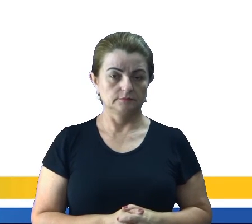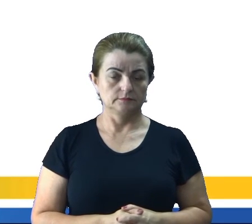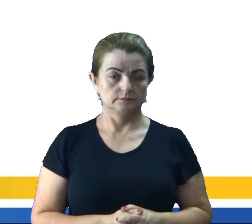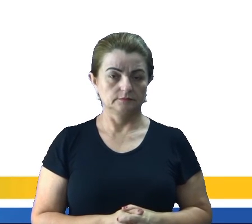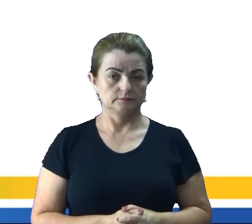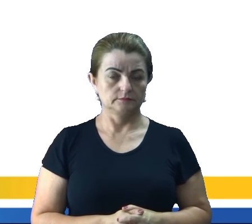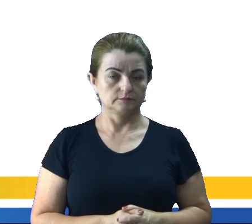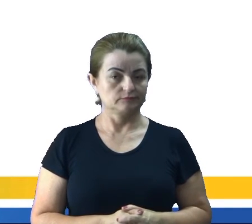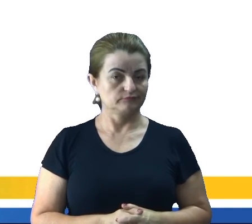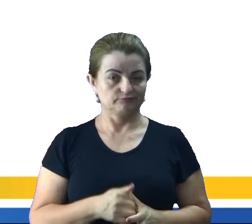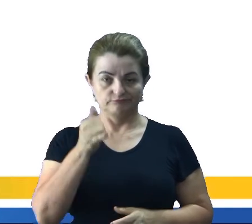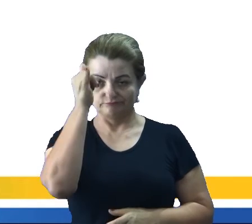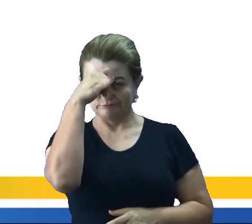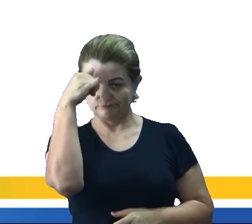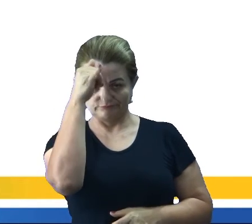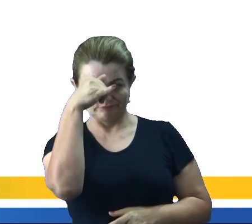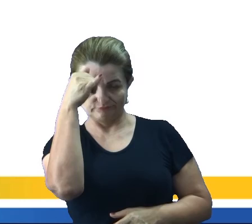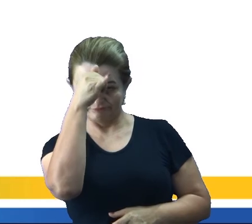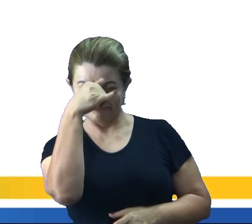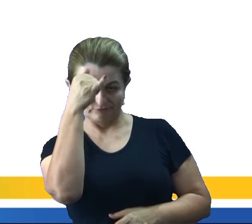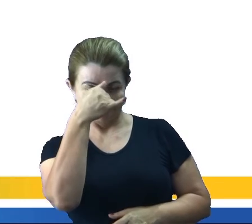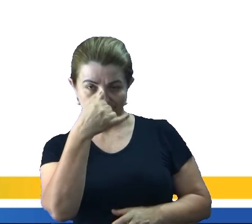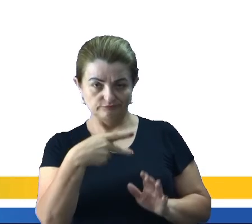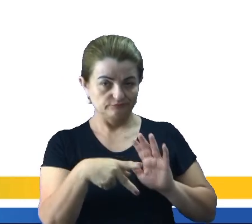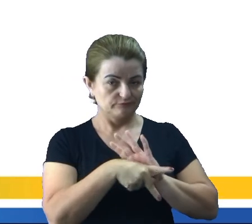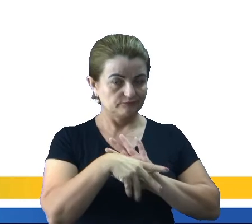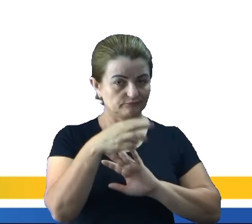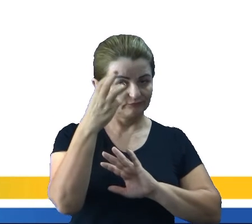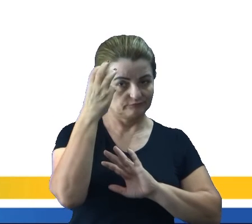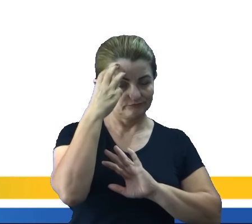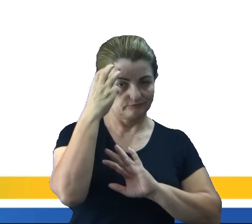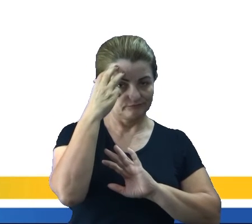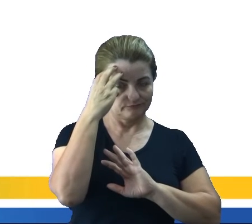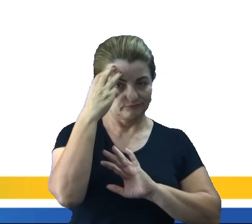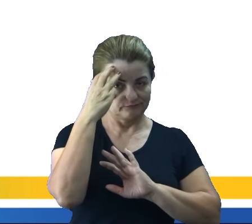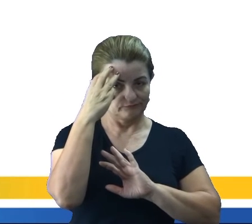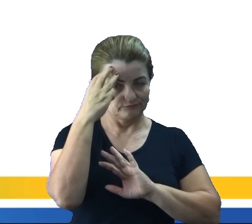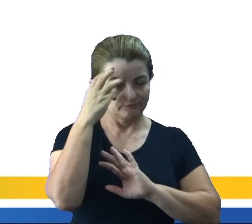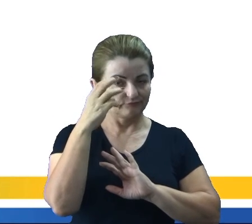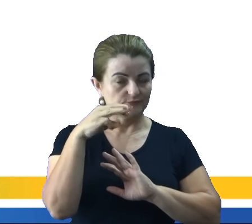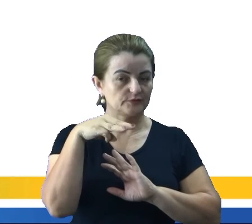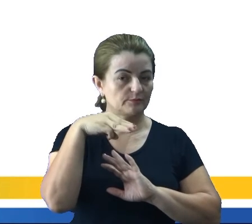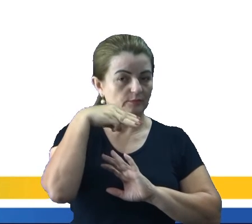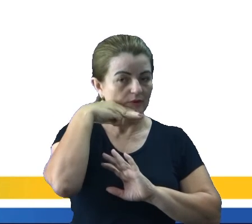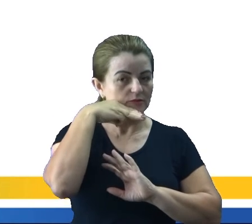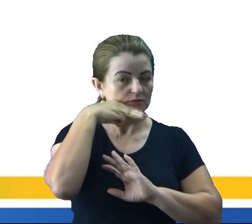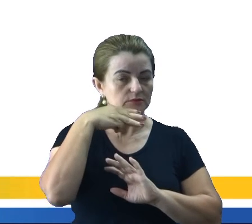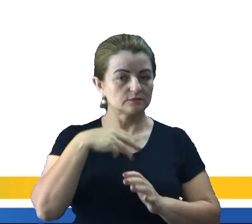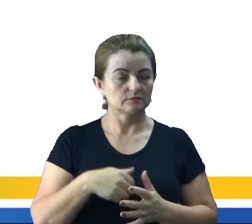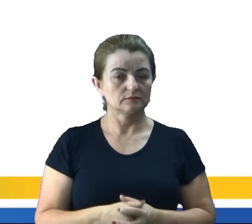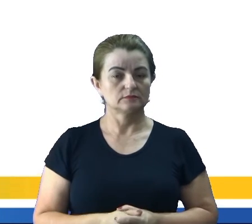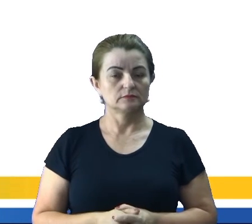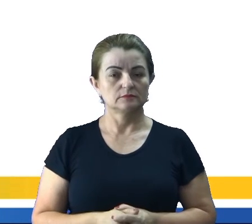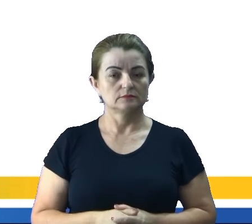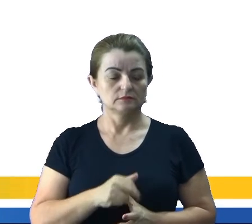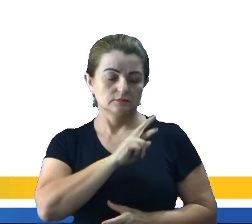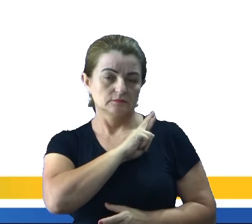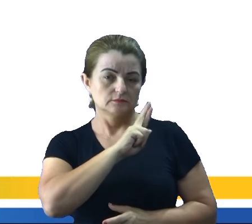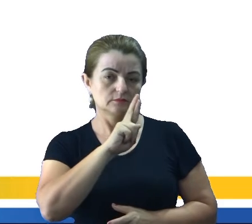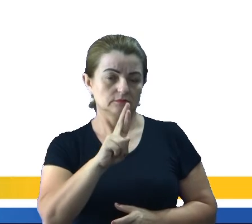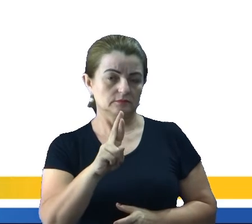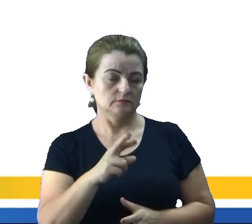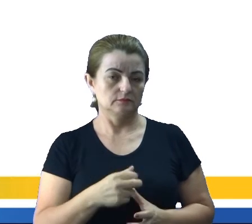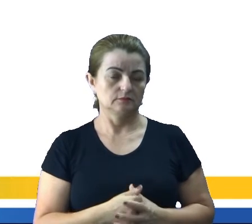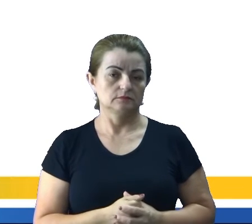Idiotice É a essência Da mente De machos E aí ele responde